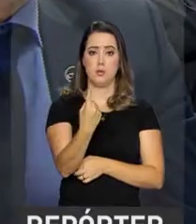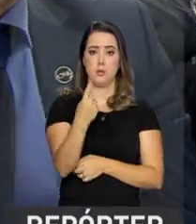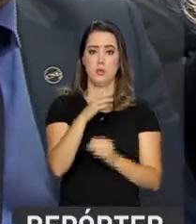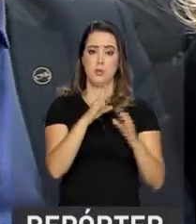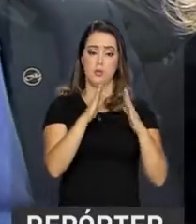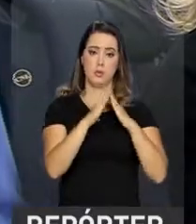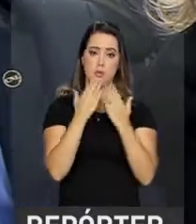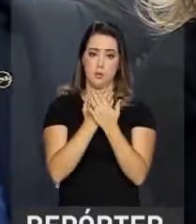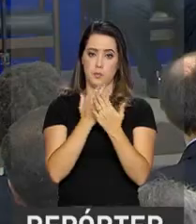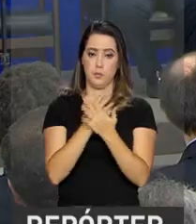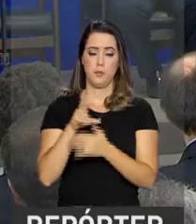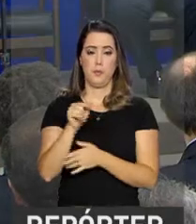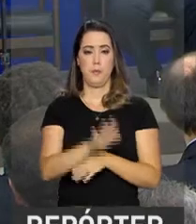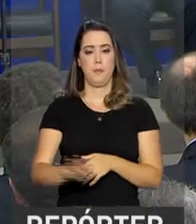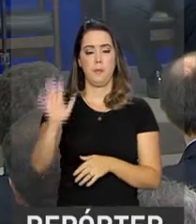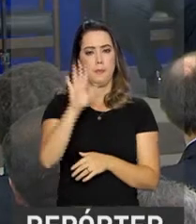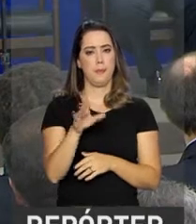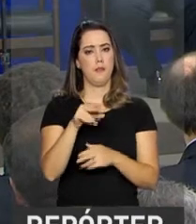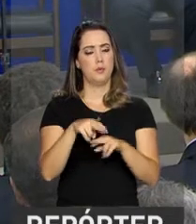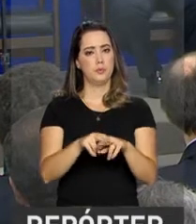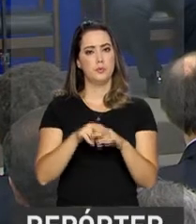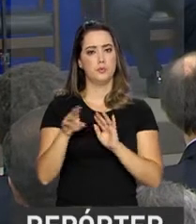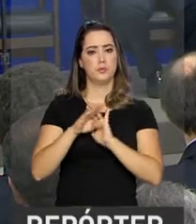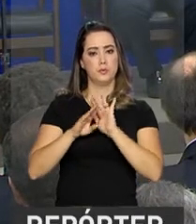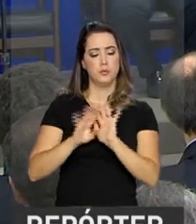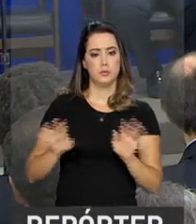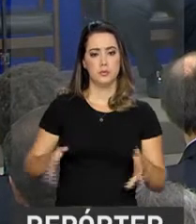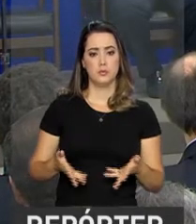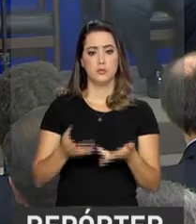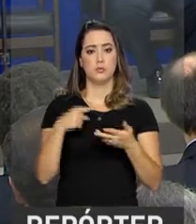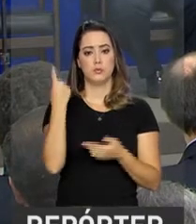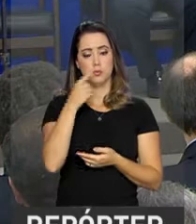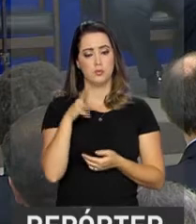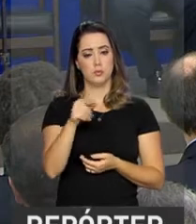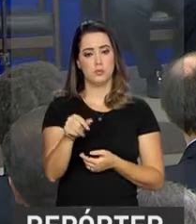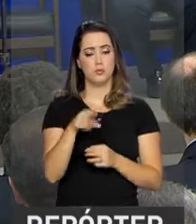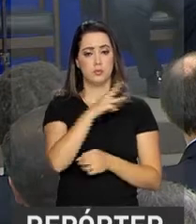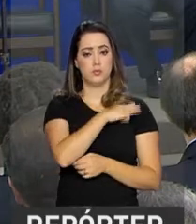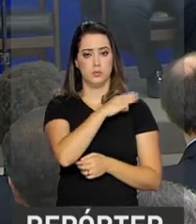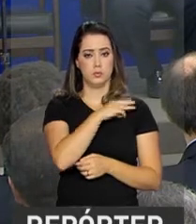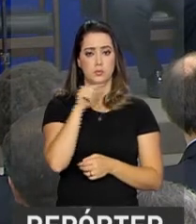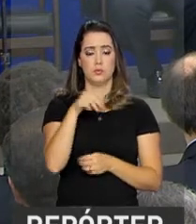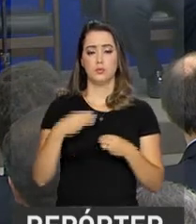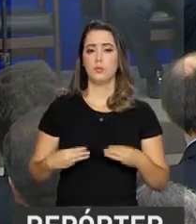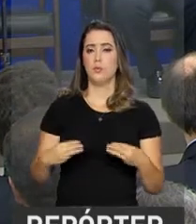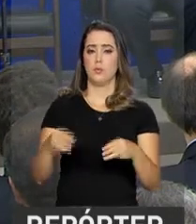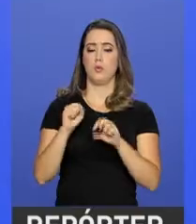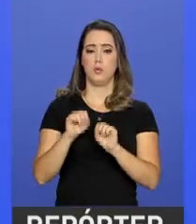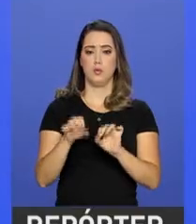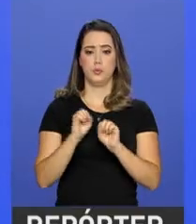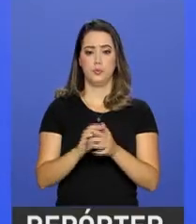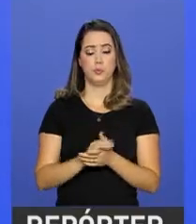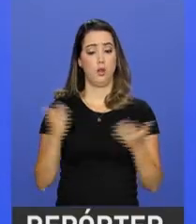de ensino em todo o país pelo Programa de Fomento às Escolas de Tempo Integral do Ensino Médio, do Ministério da Educação.